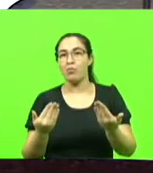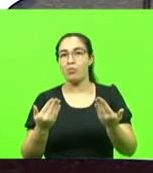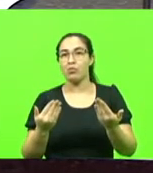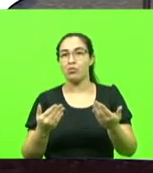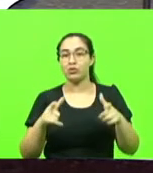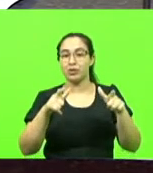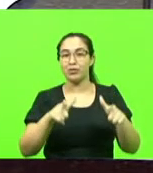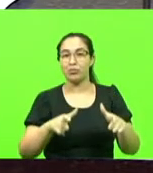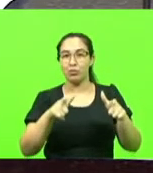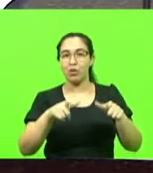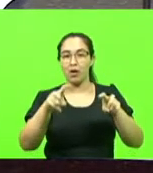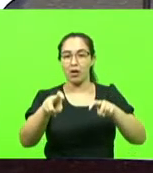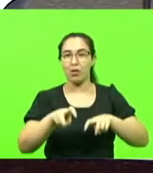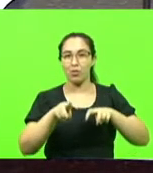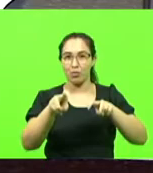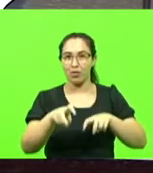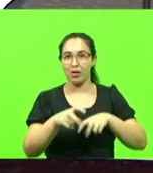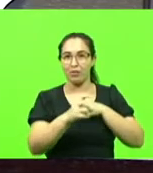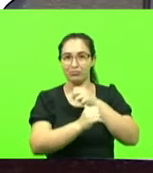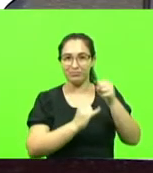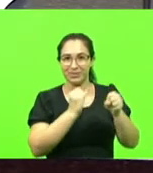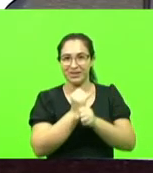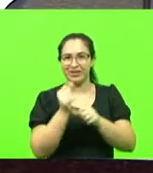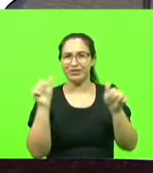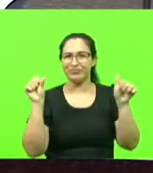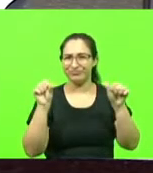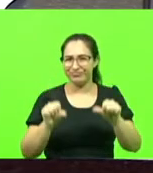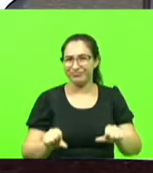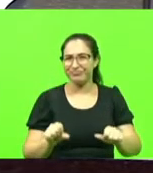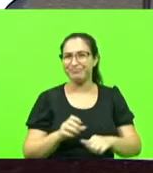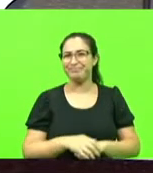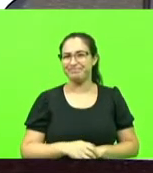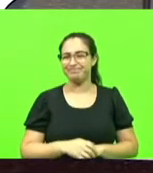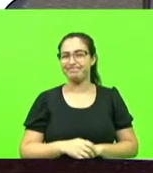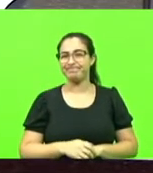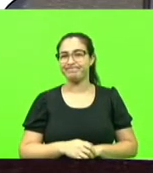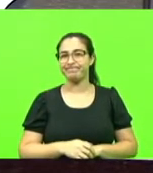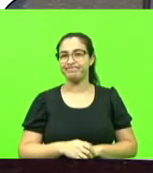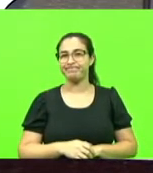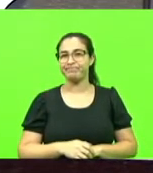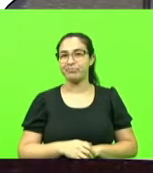rurais. Embora, em teoria,